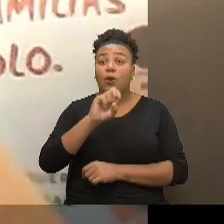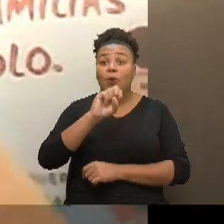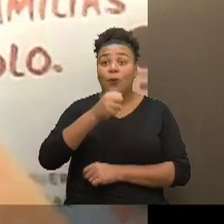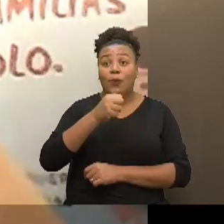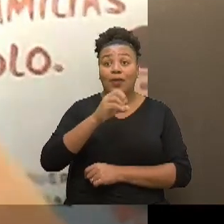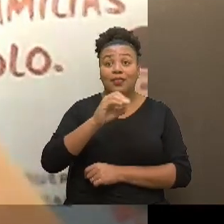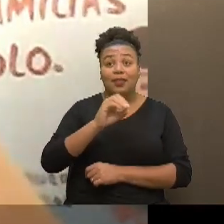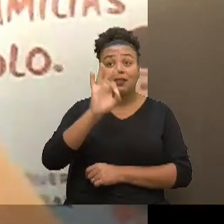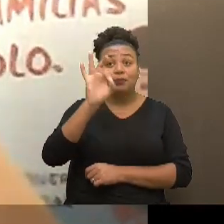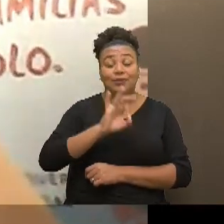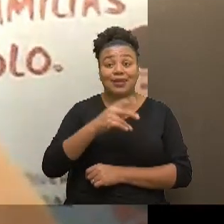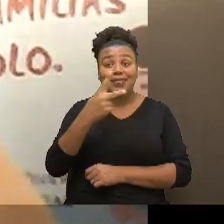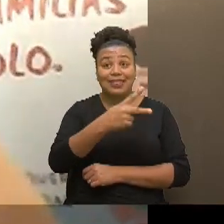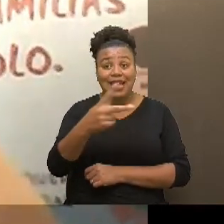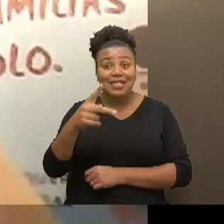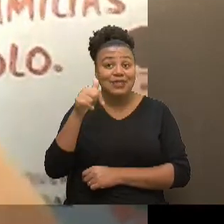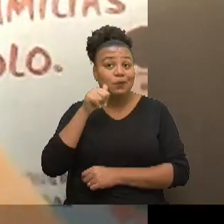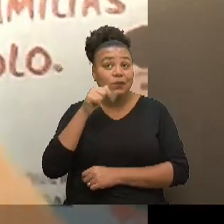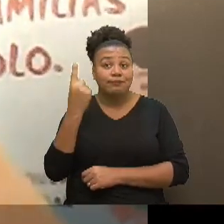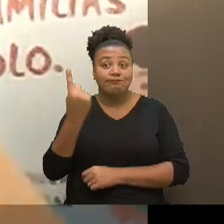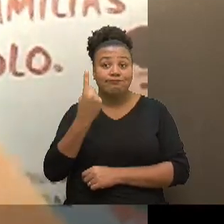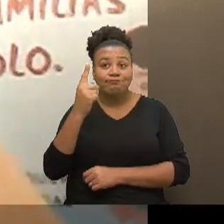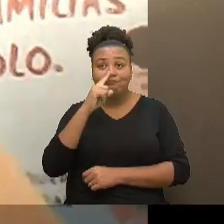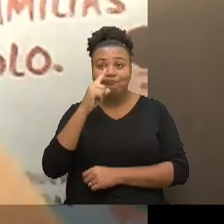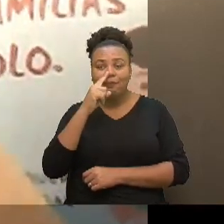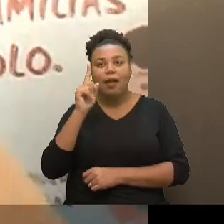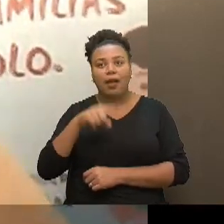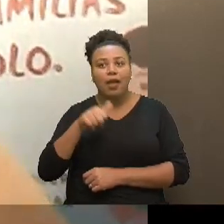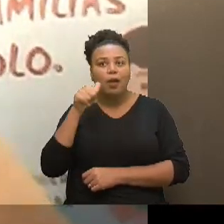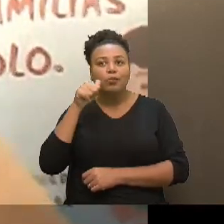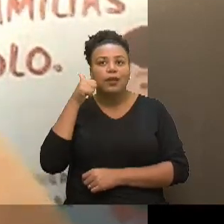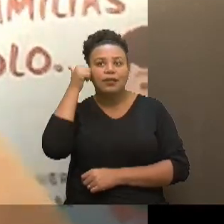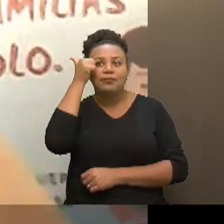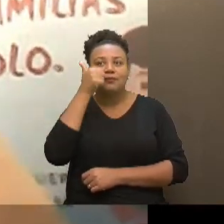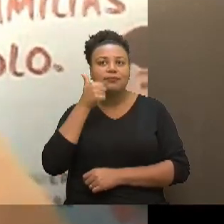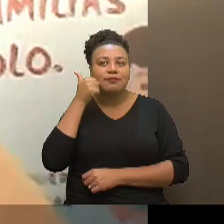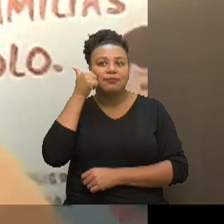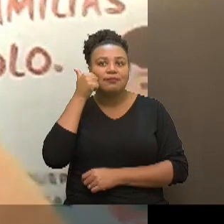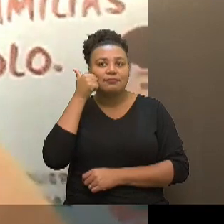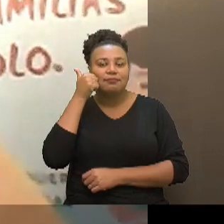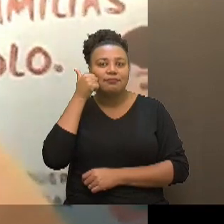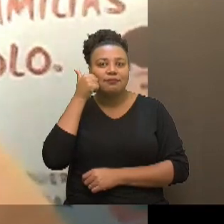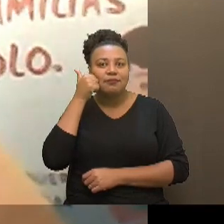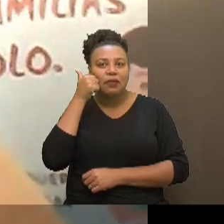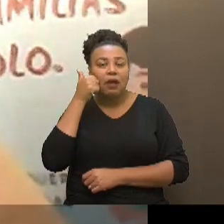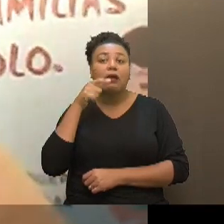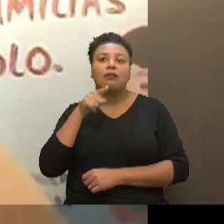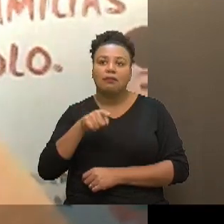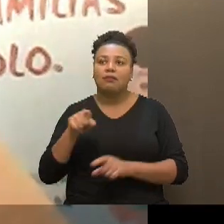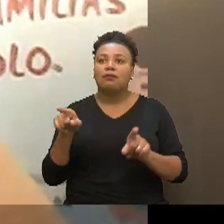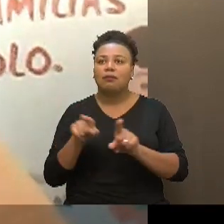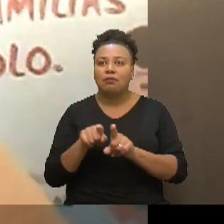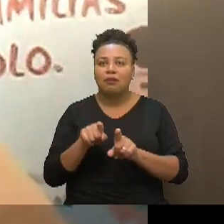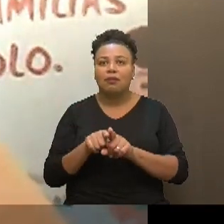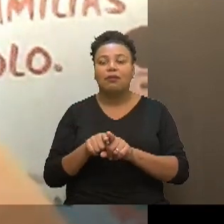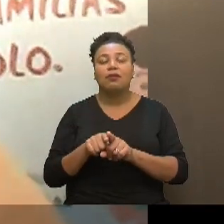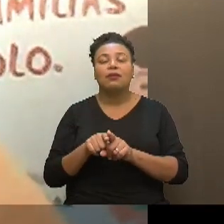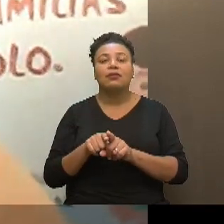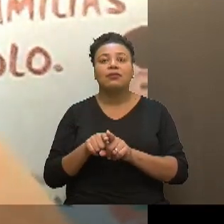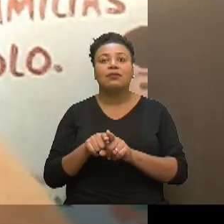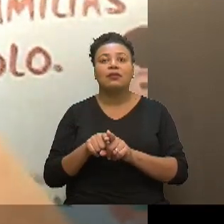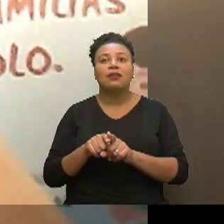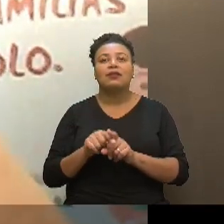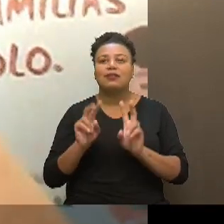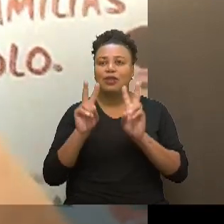% dessas mulheres mães solos eram mulheres negras né então assim aí também né nessa